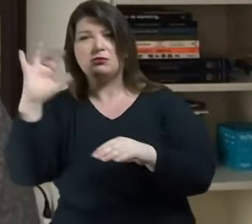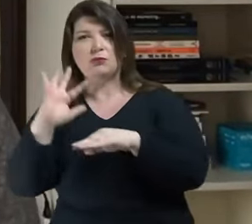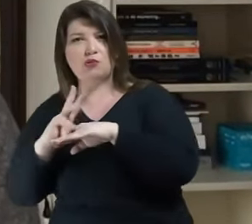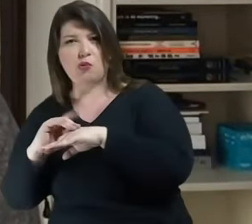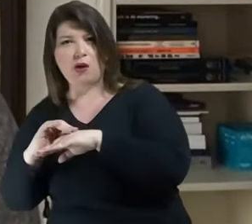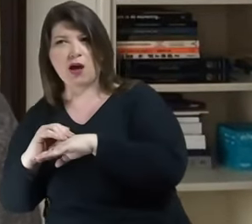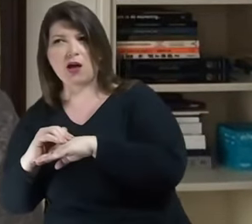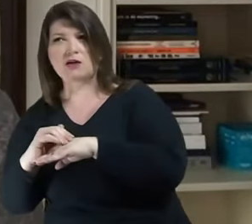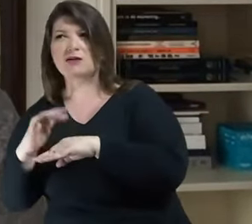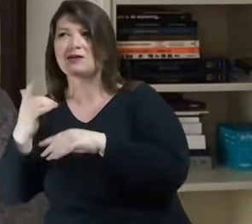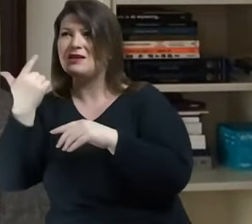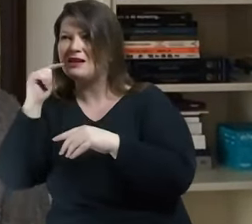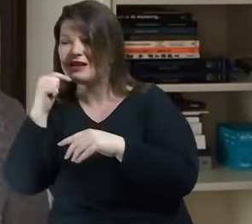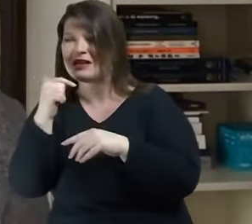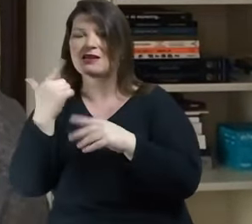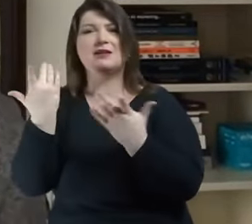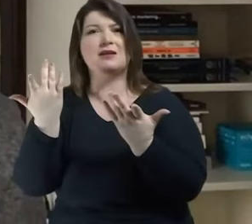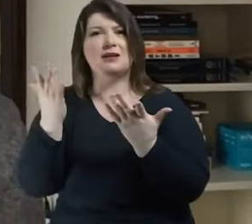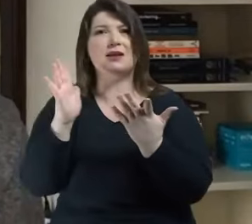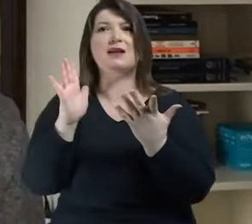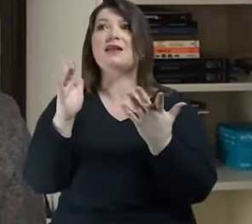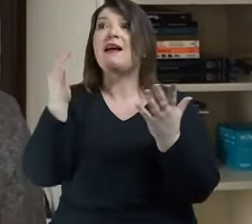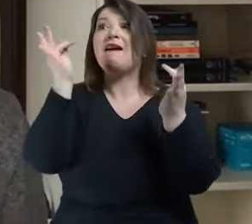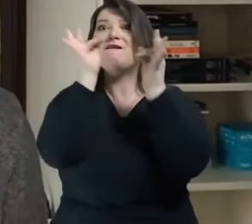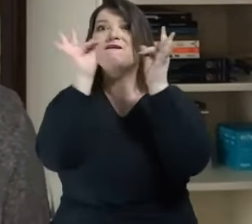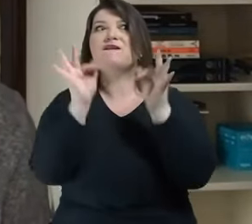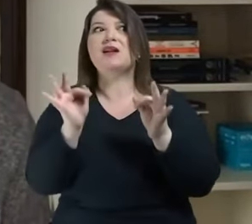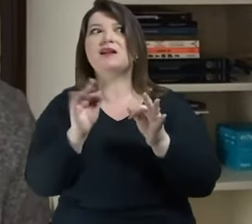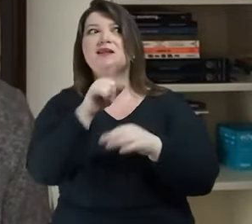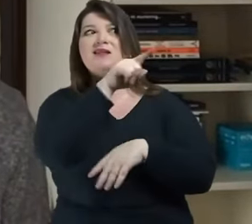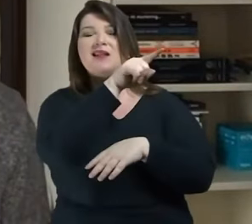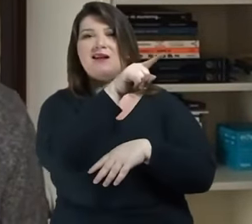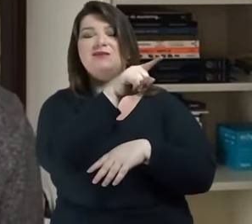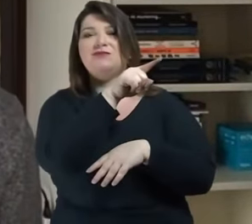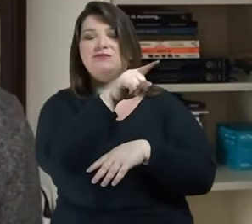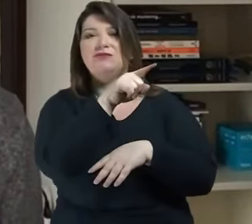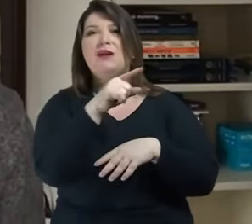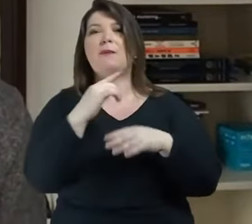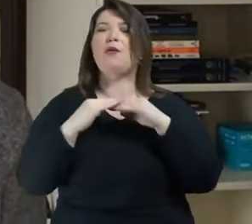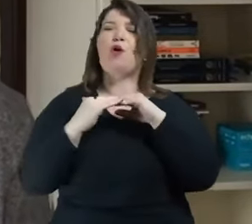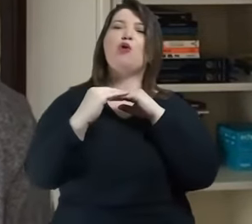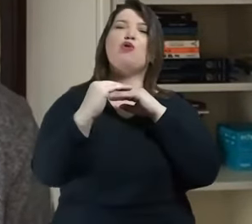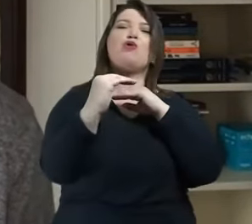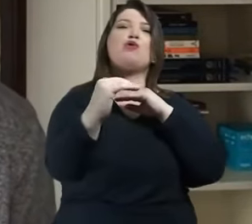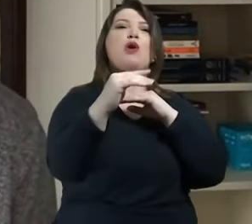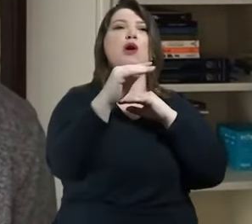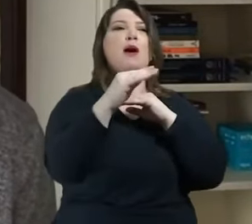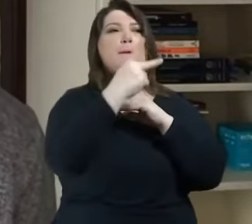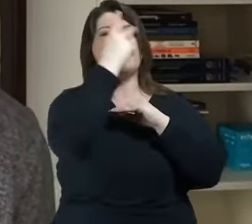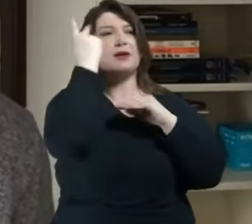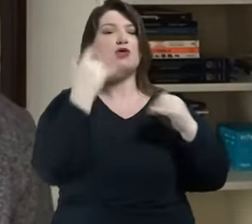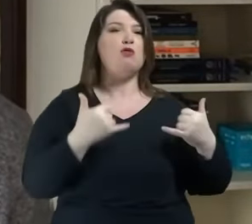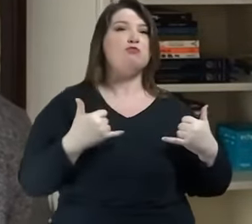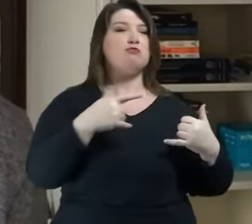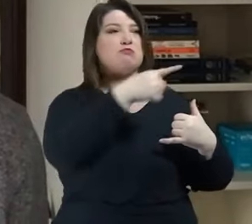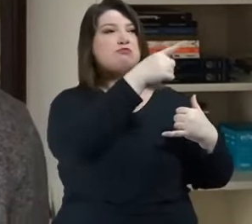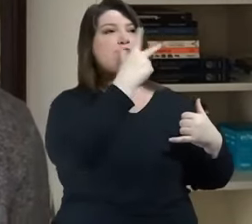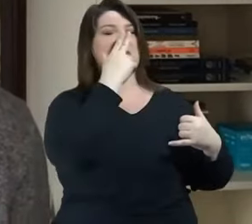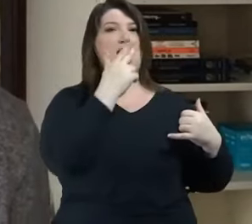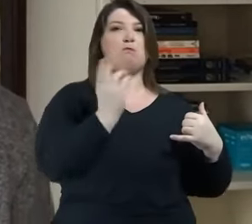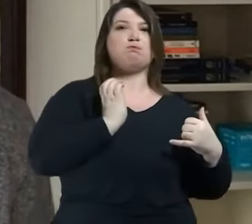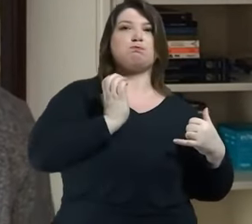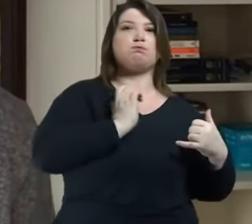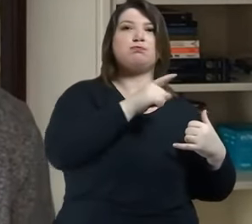grado no fundo da felicidade burguesa da monotonia da vida do burguês que vive em regularidade cotidiana